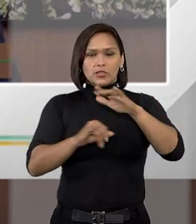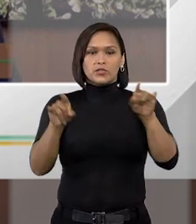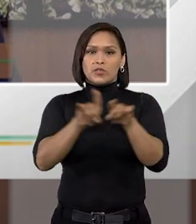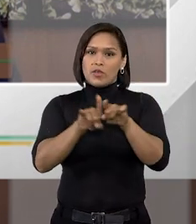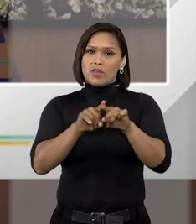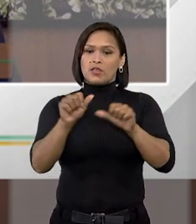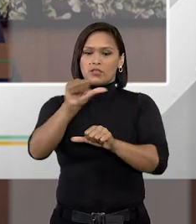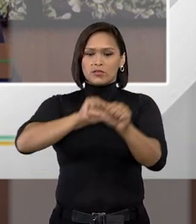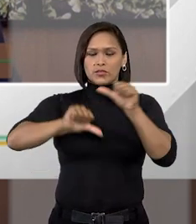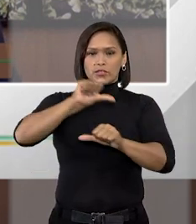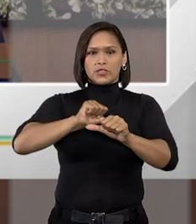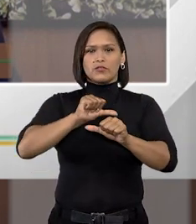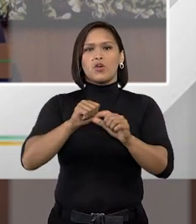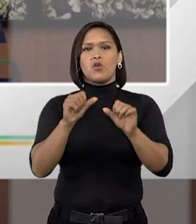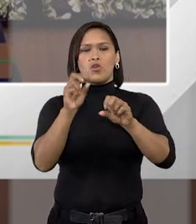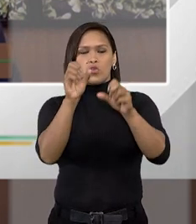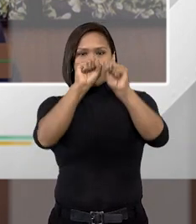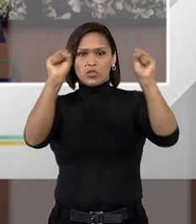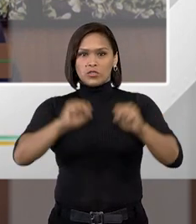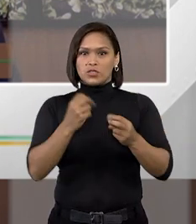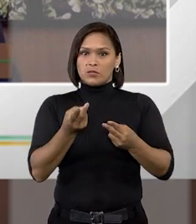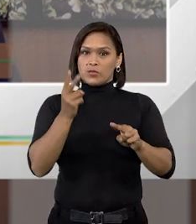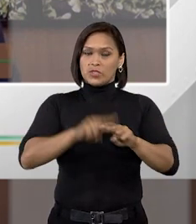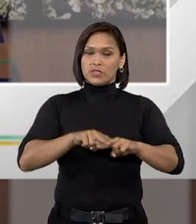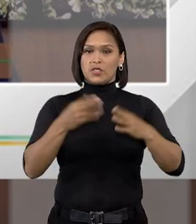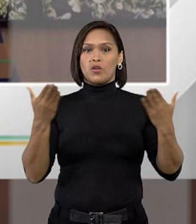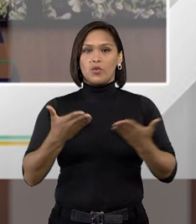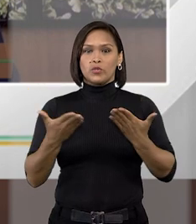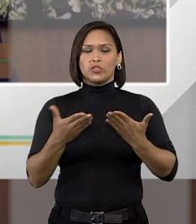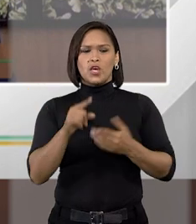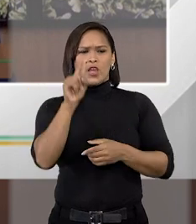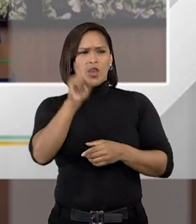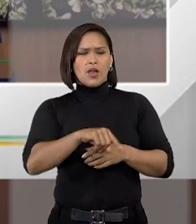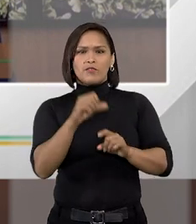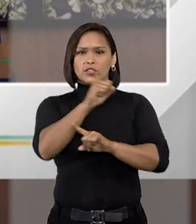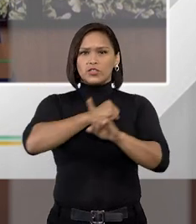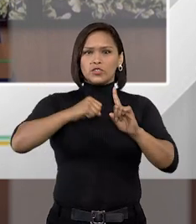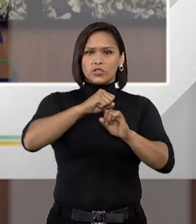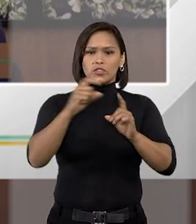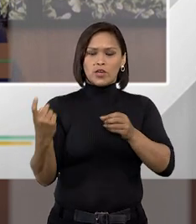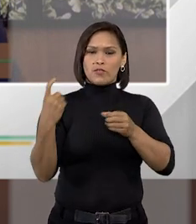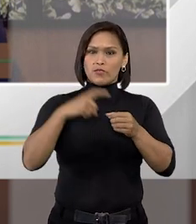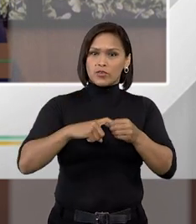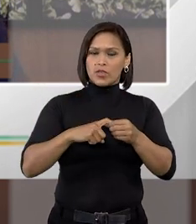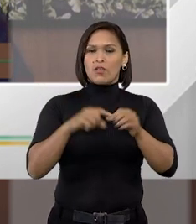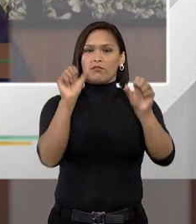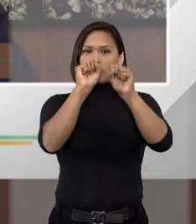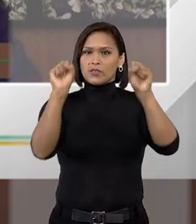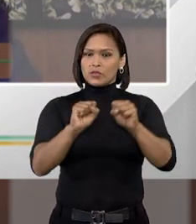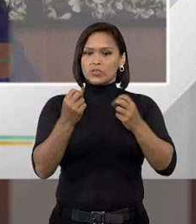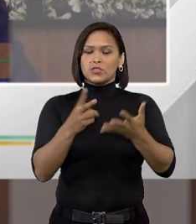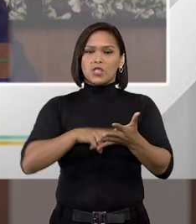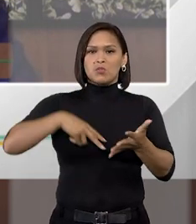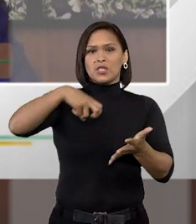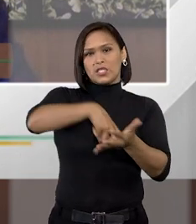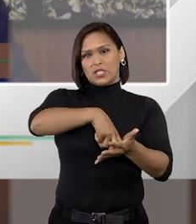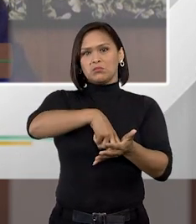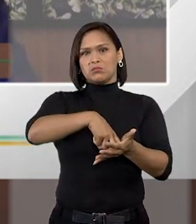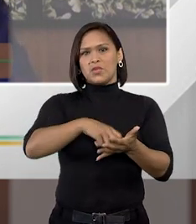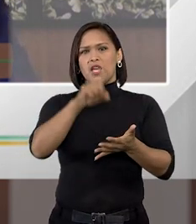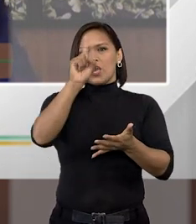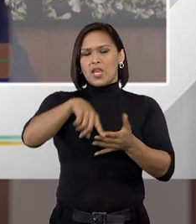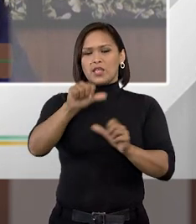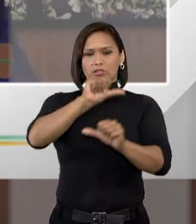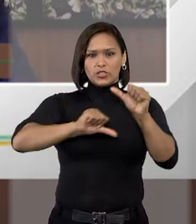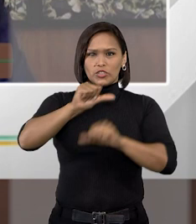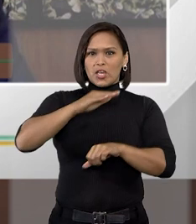e que transforma o nosso sistema penitenciário hoje, ao invés de ressocializador, de um sistema criminogênico. Ou seja,